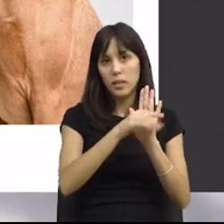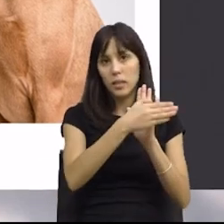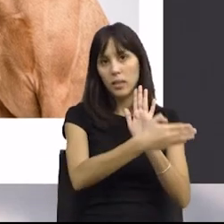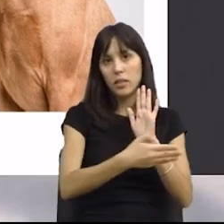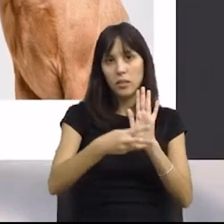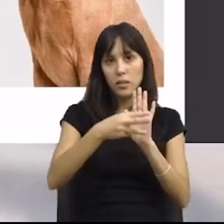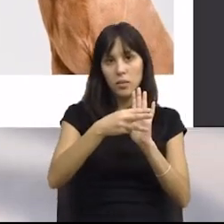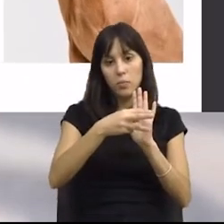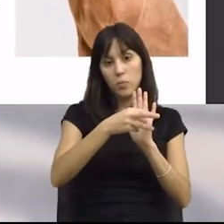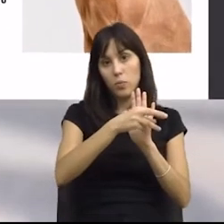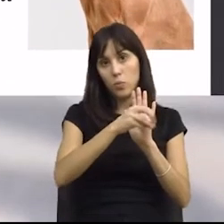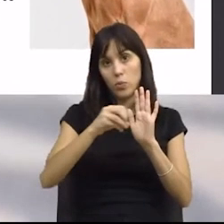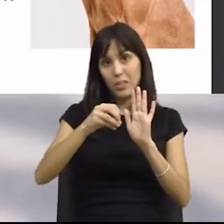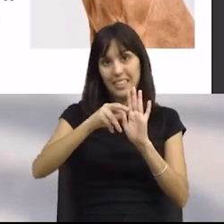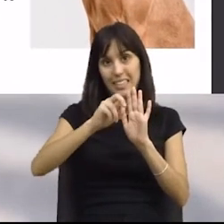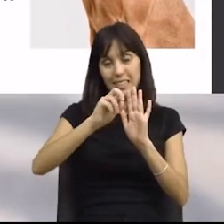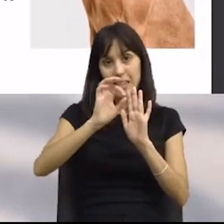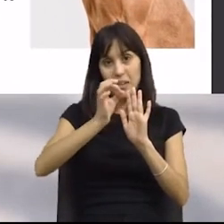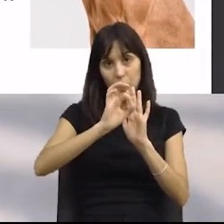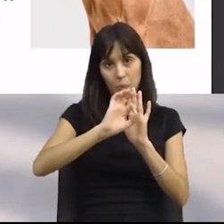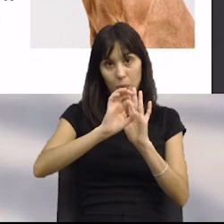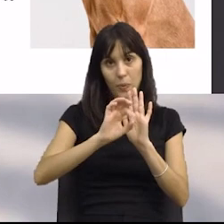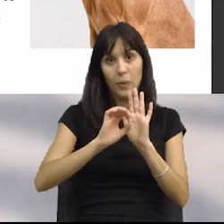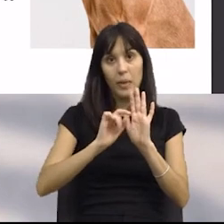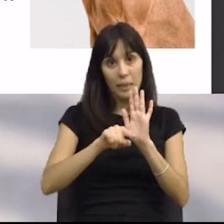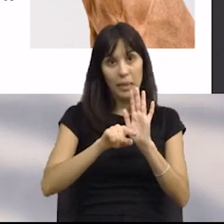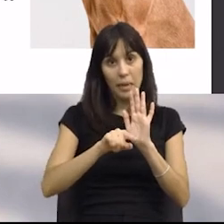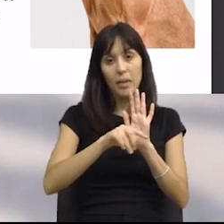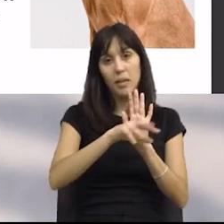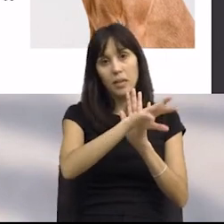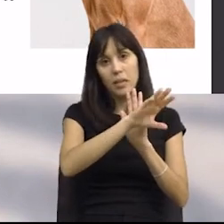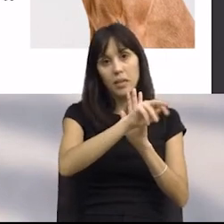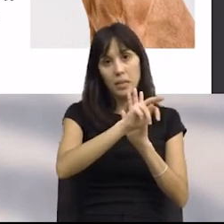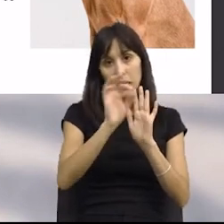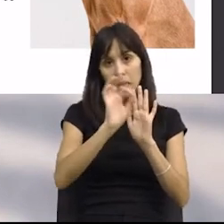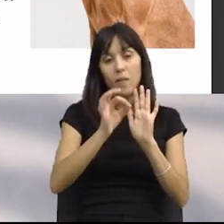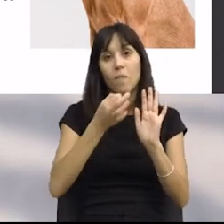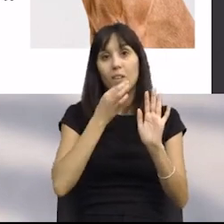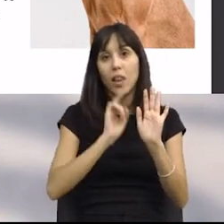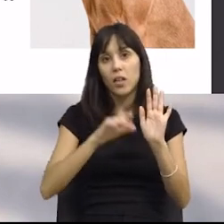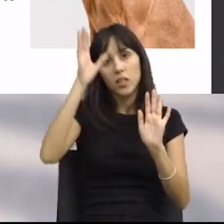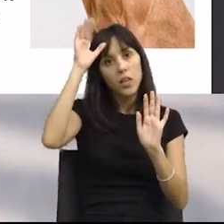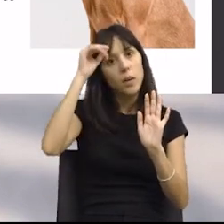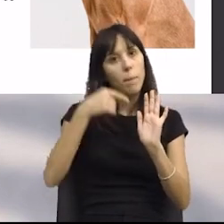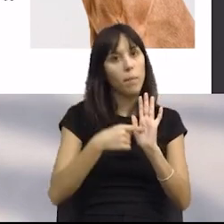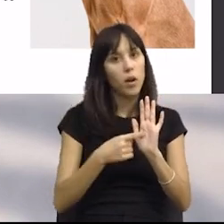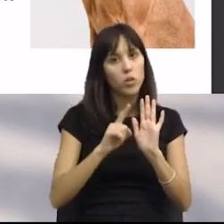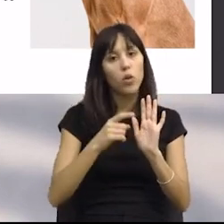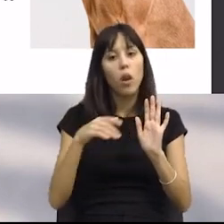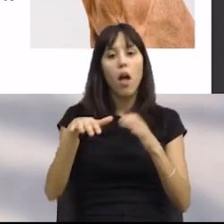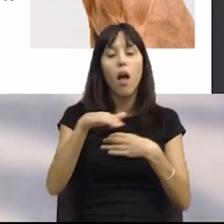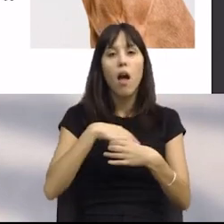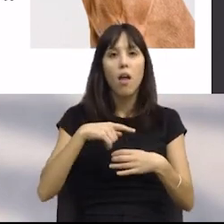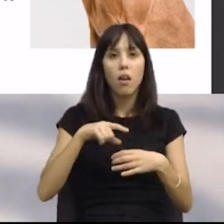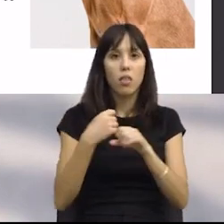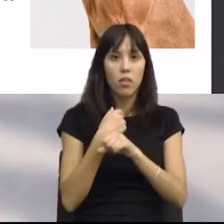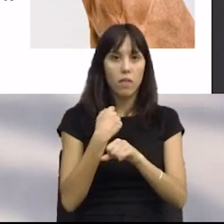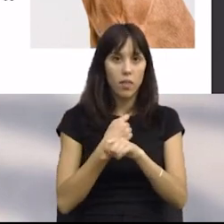Tratado de Solucionamento da União Europeia faz referência aos animais no âmbito de diversas atividades